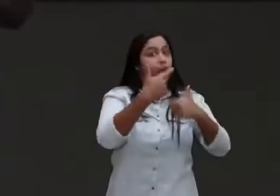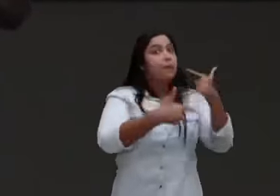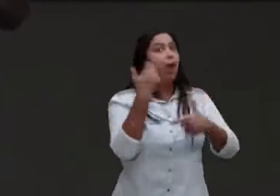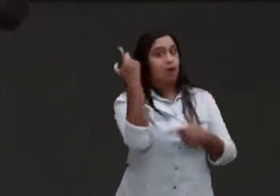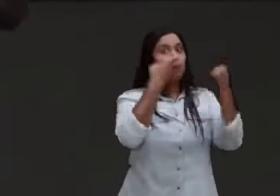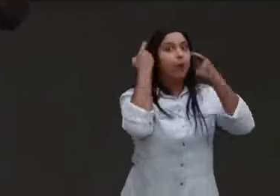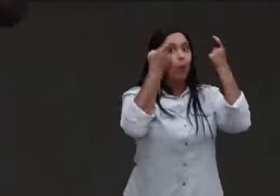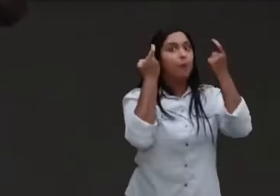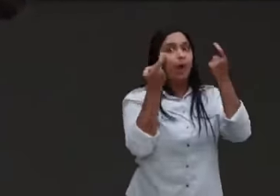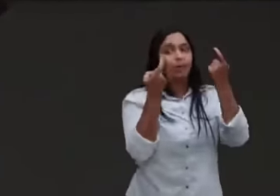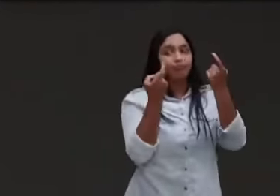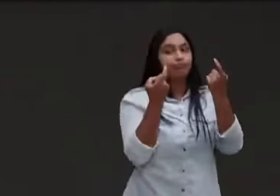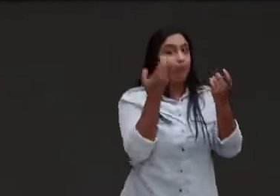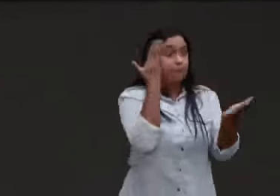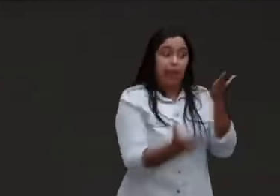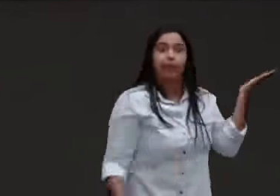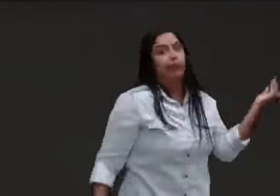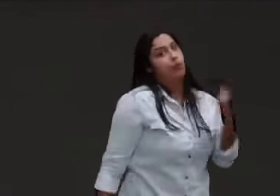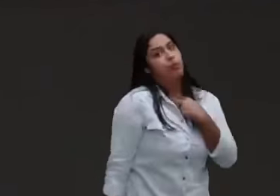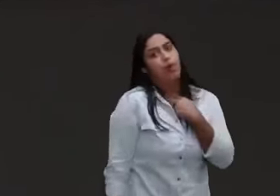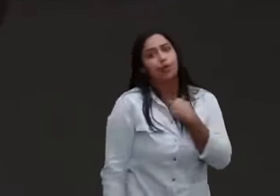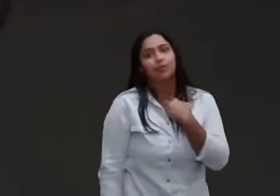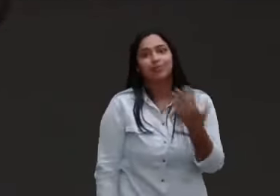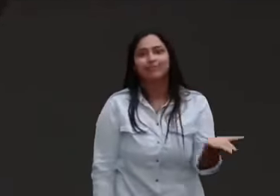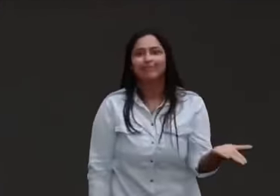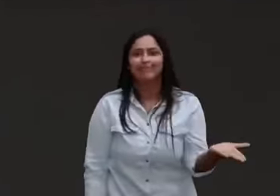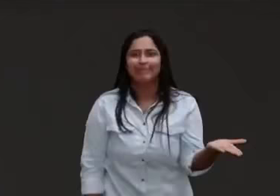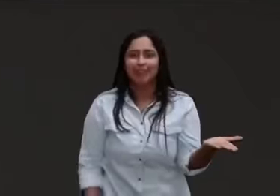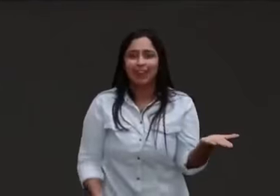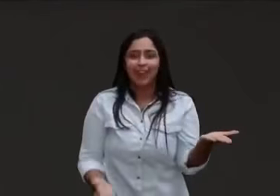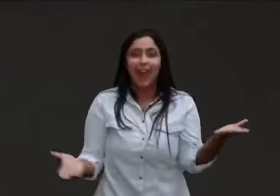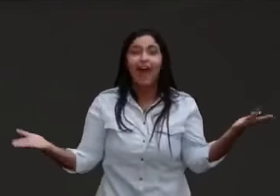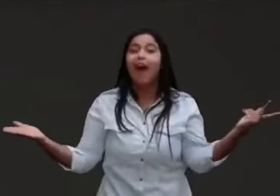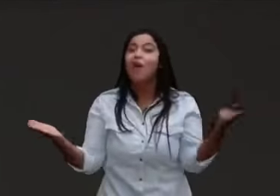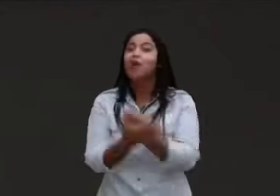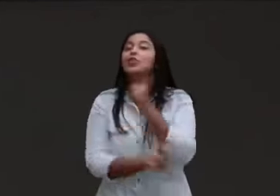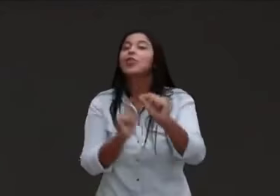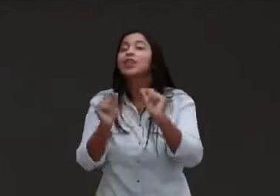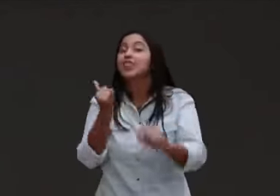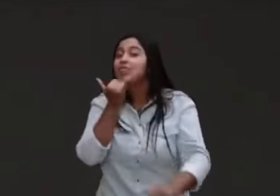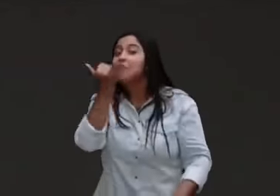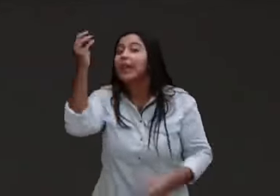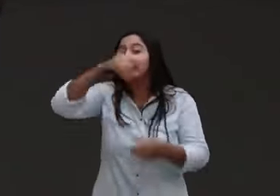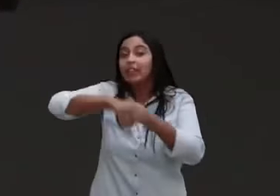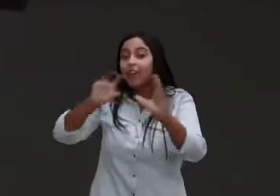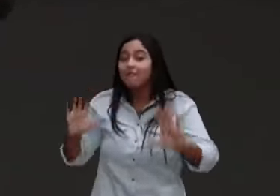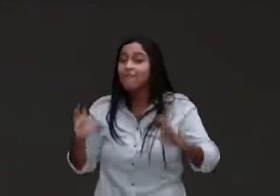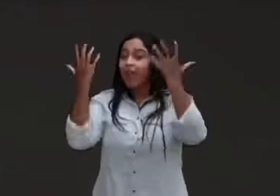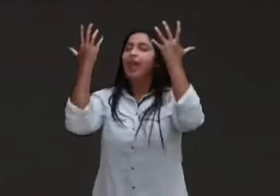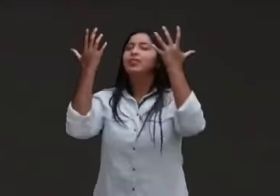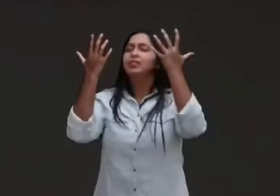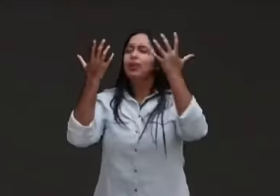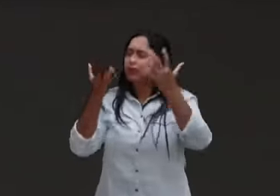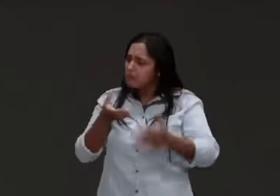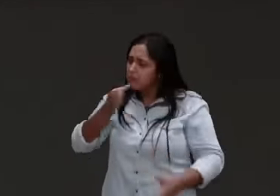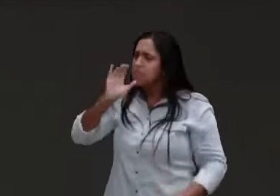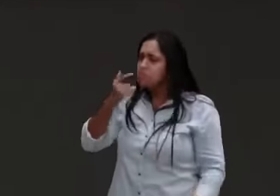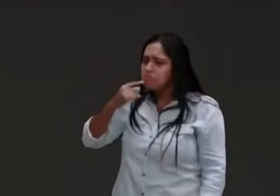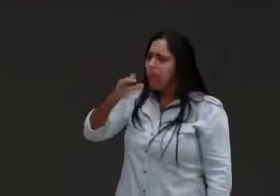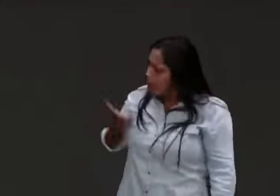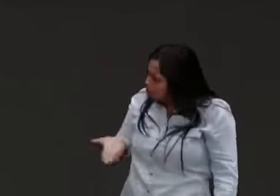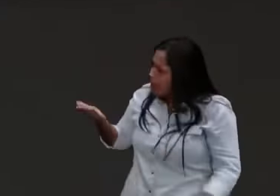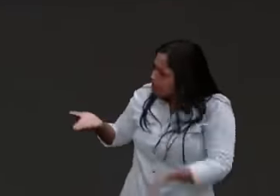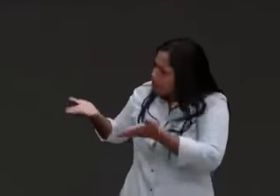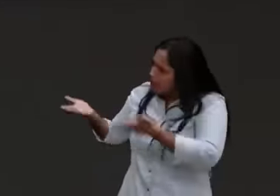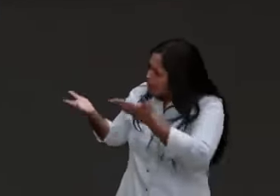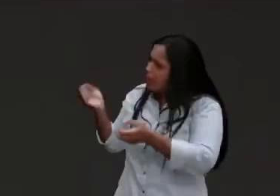um belo dia lá, numa situação, numa festa, falaram, pô, bebe o negócio, ele nem bebia, aí bebe o negócio, se envolveu com